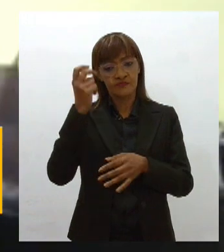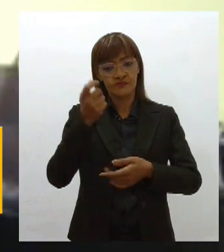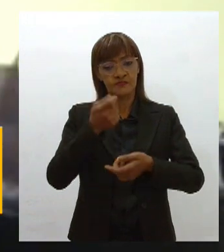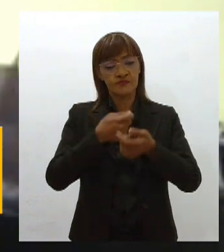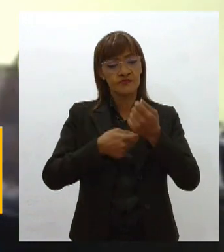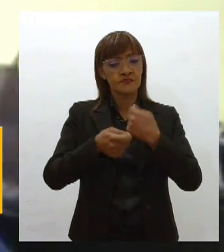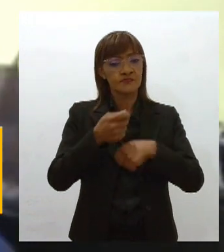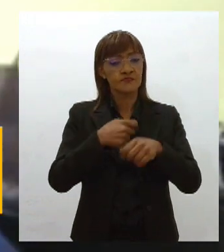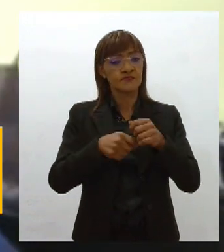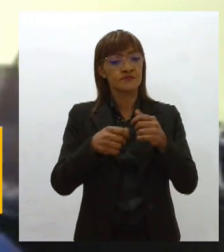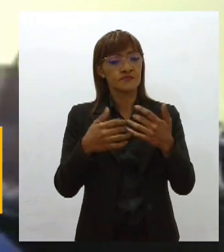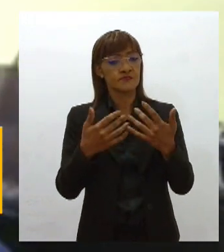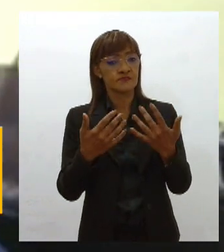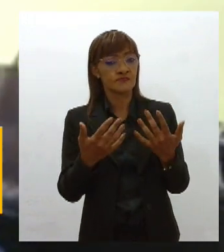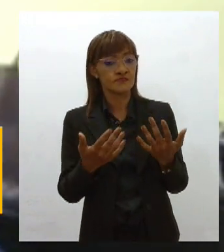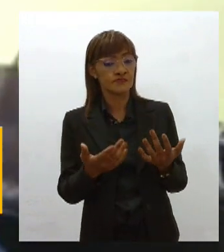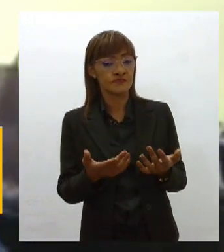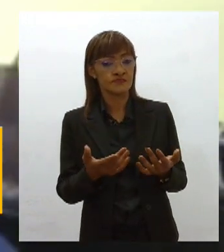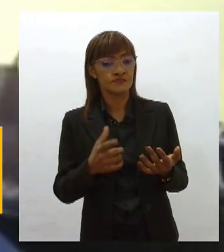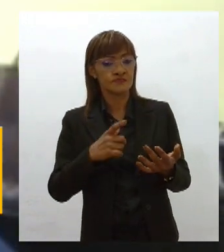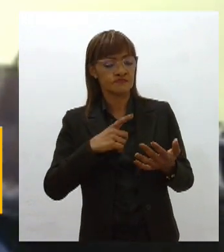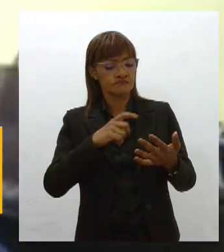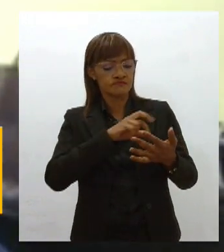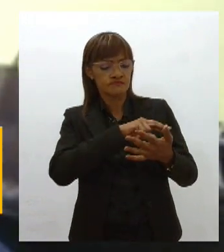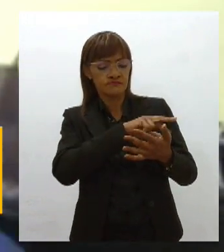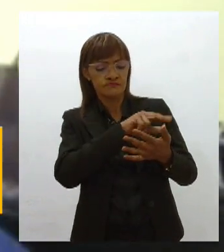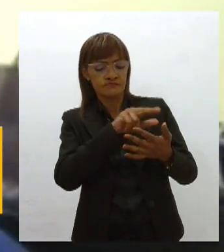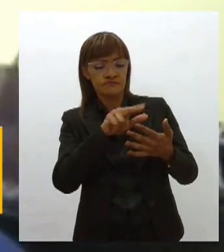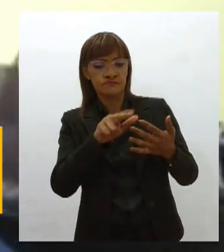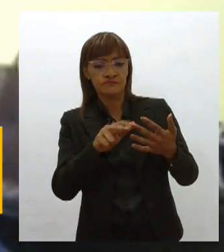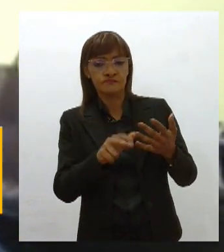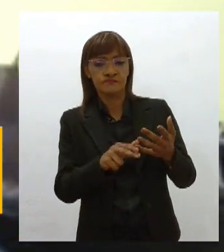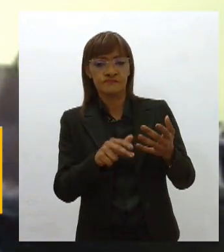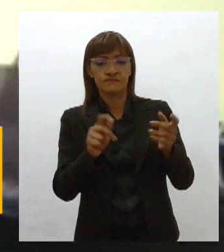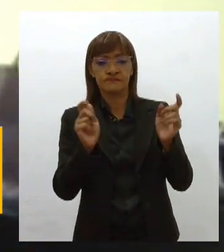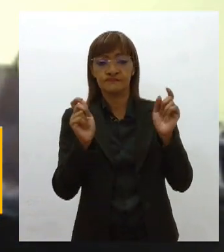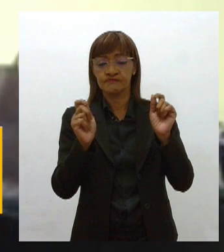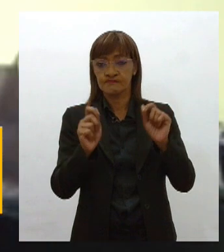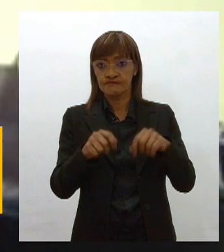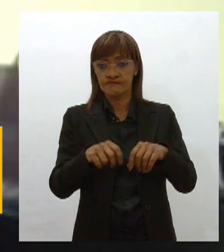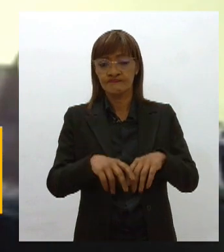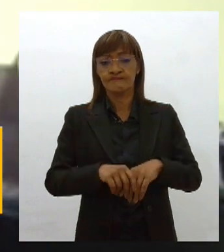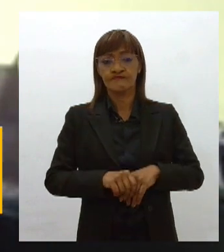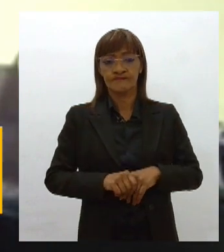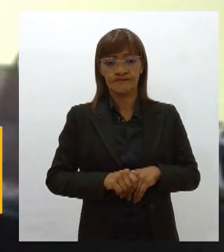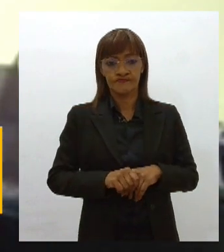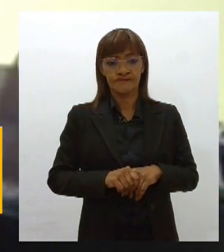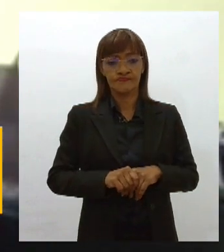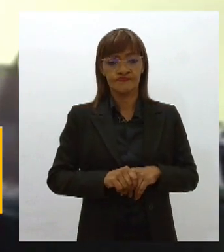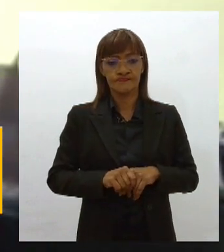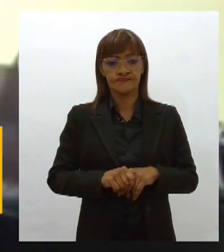A economia criativa tem uma série de itens que constituem dentro da